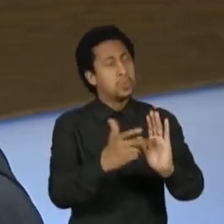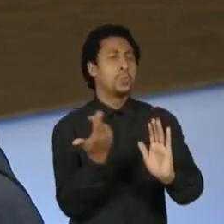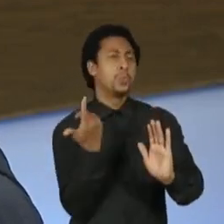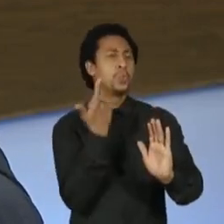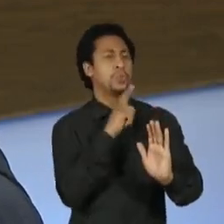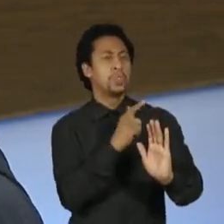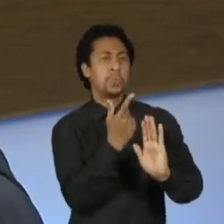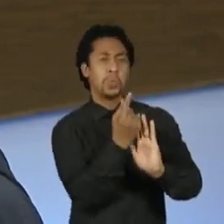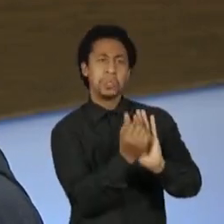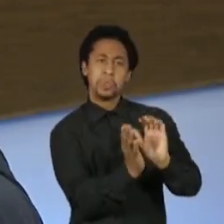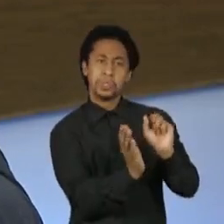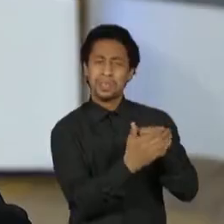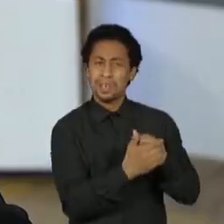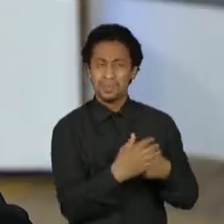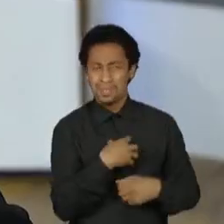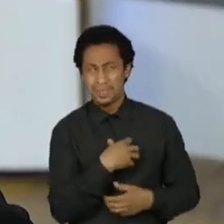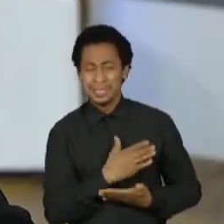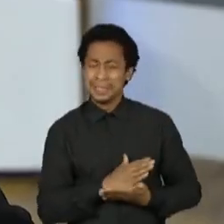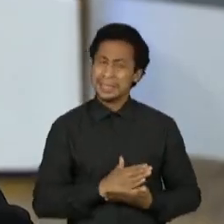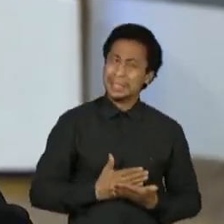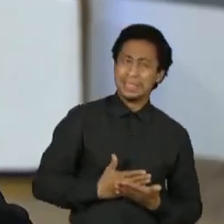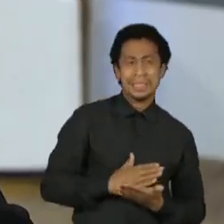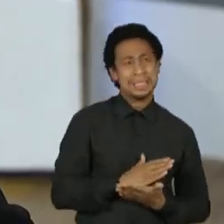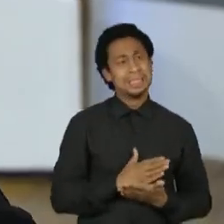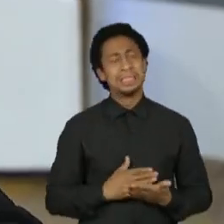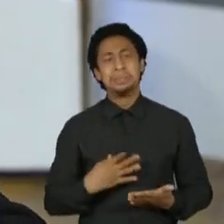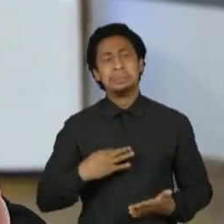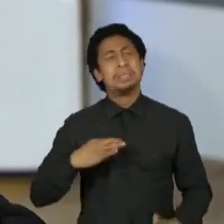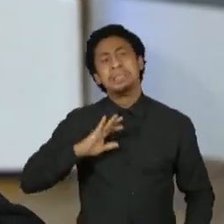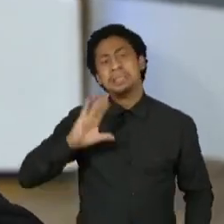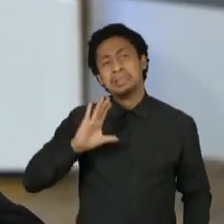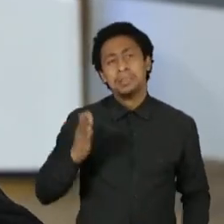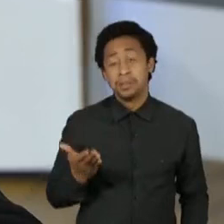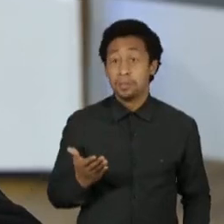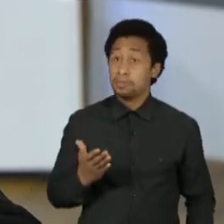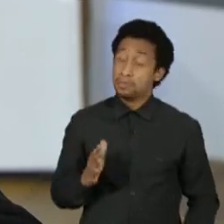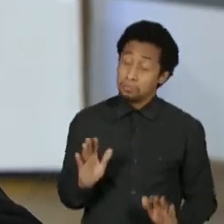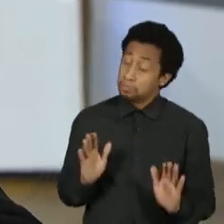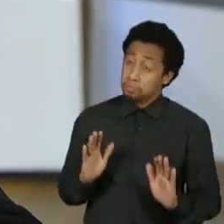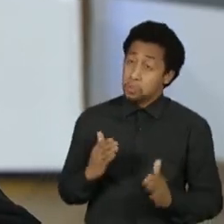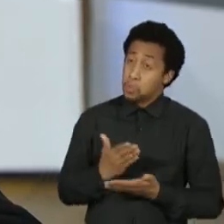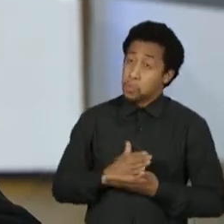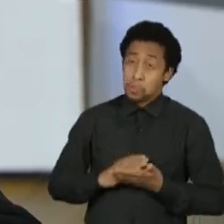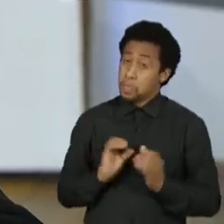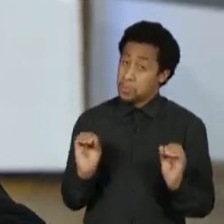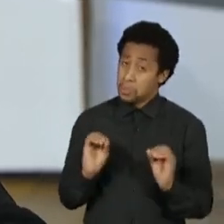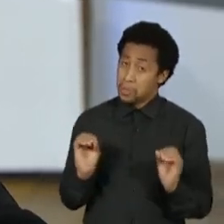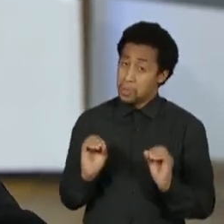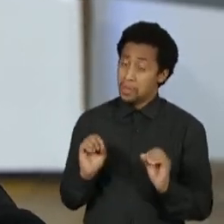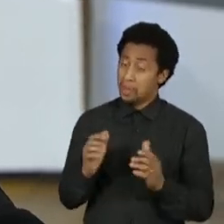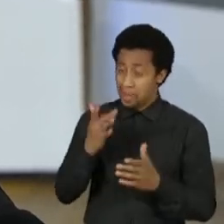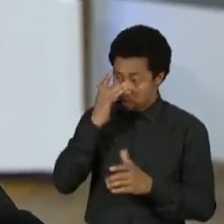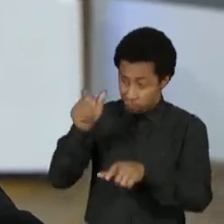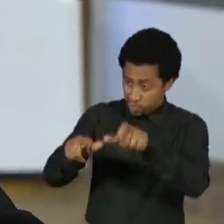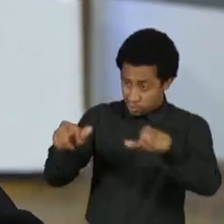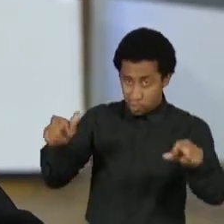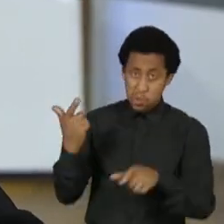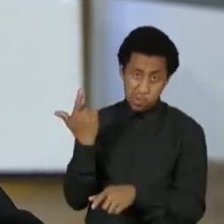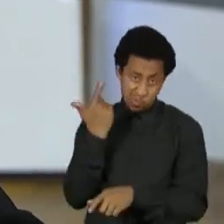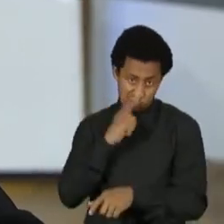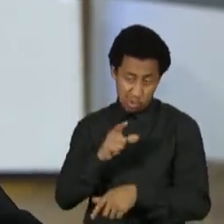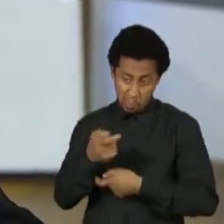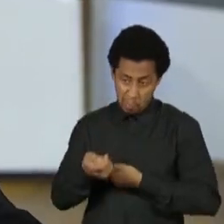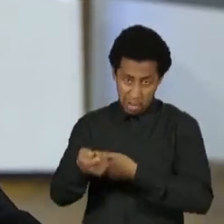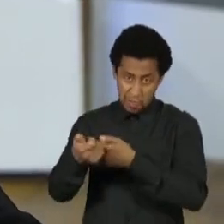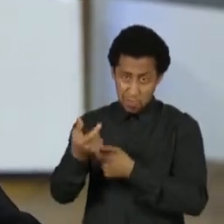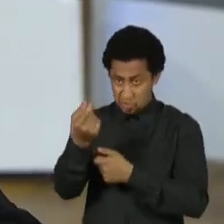desconforto para a sua campanha? De jeito nenhum. Muito pelo contrário. Eles não estão comigo agora e não estiveram comigo sempre que